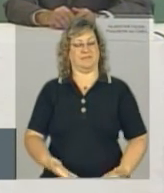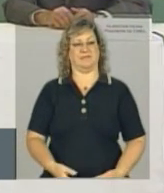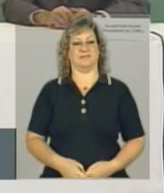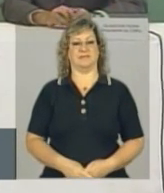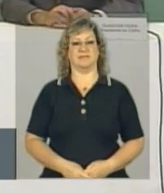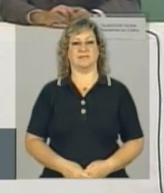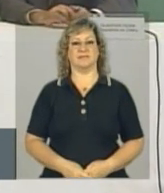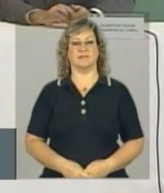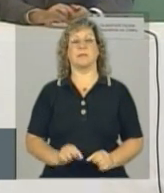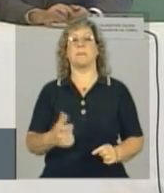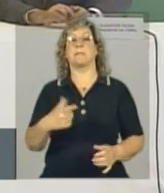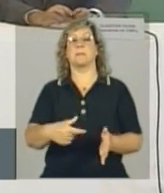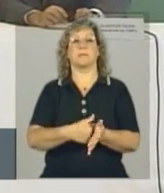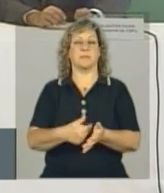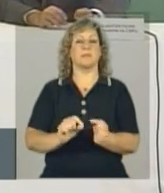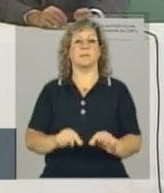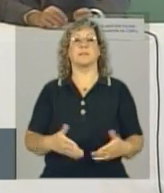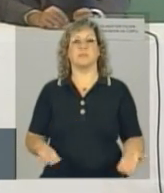Digam, gente, o mais?